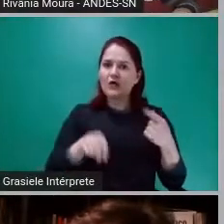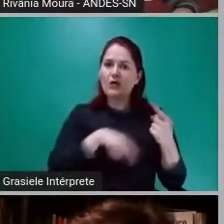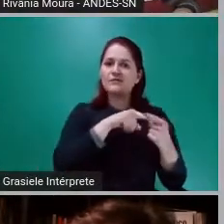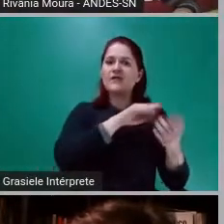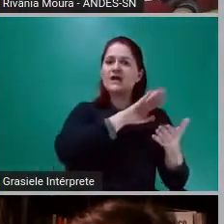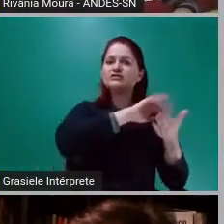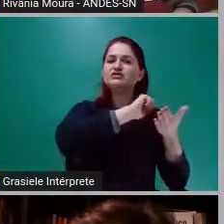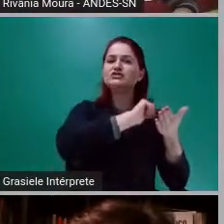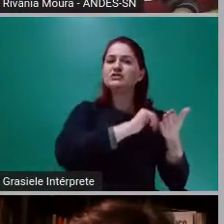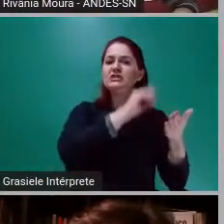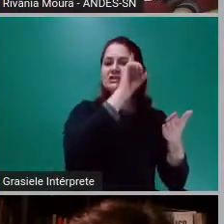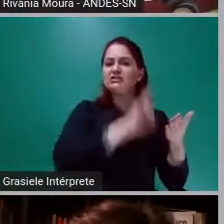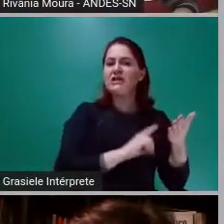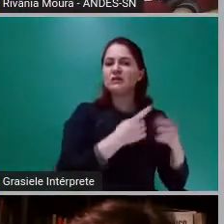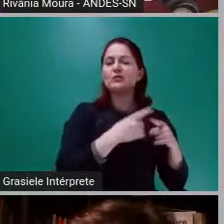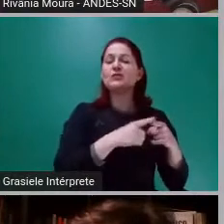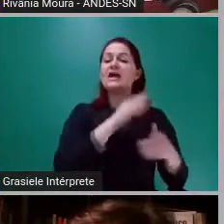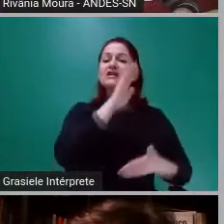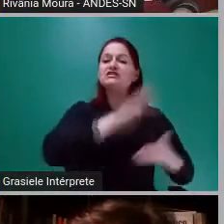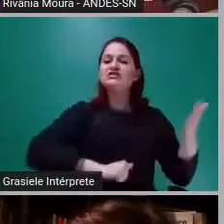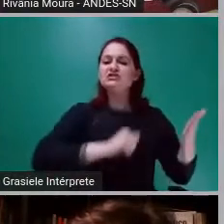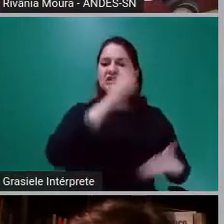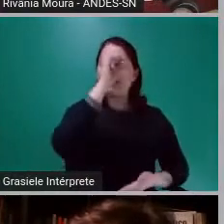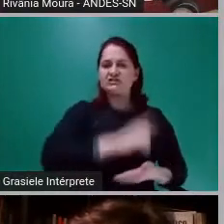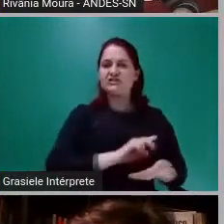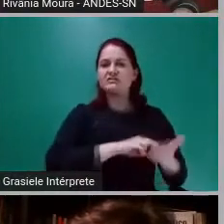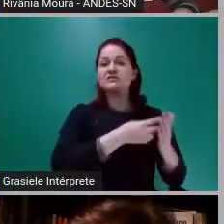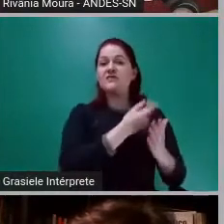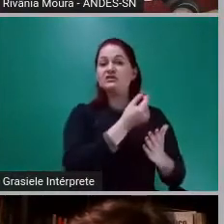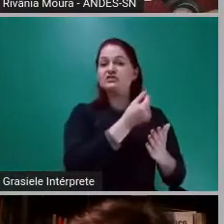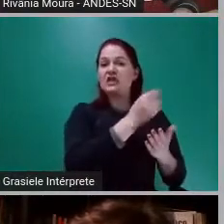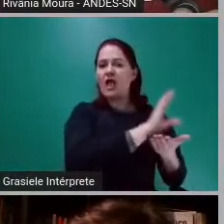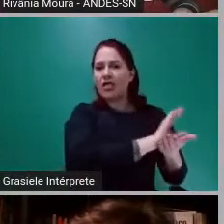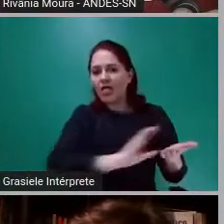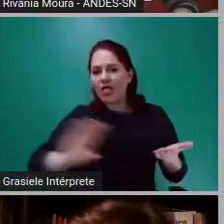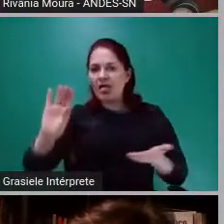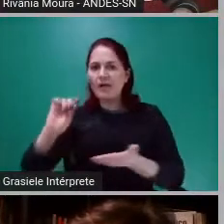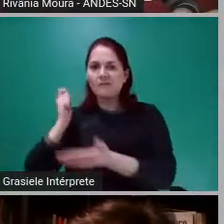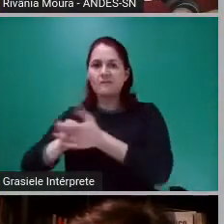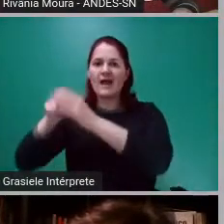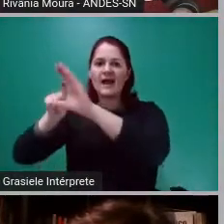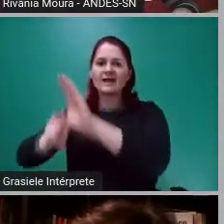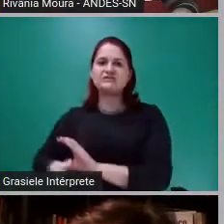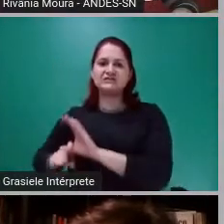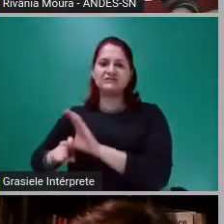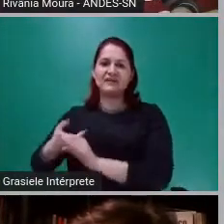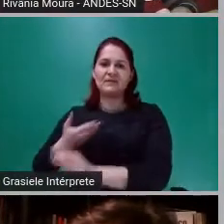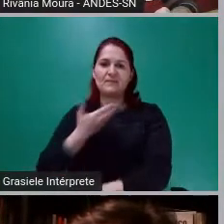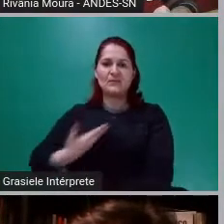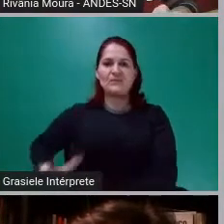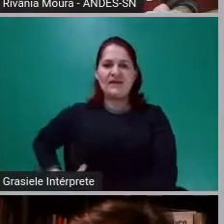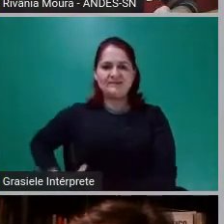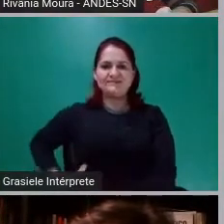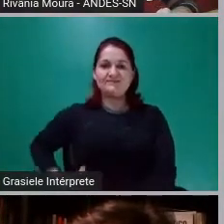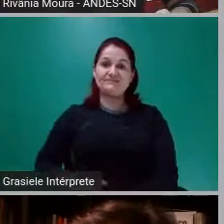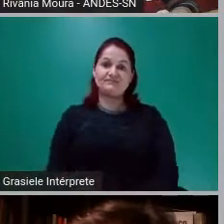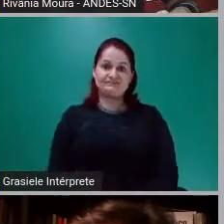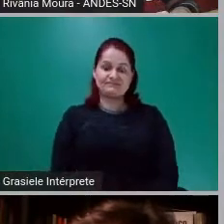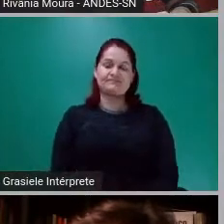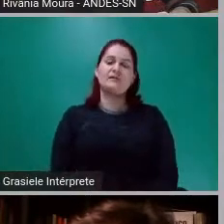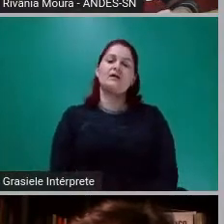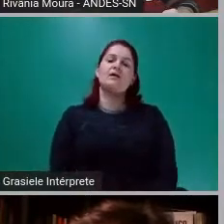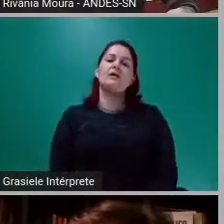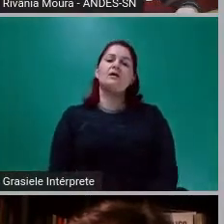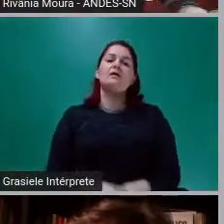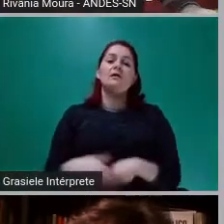credores. A dívida pública é se fosse um sanguessuga. Você diz, e quando que para? Que foi o final da exposição do